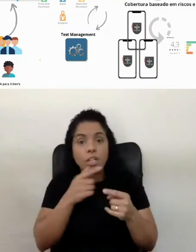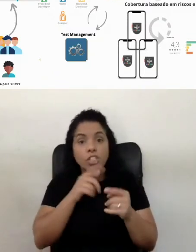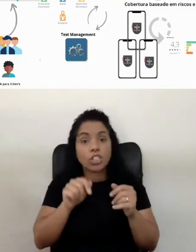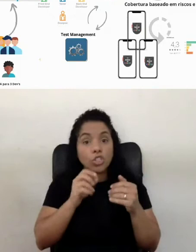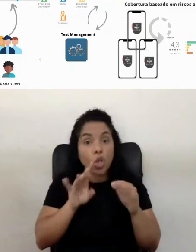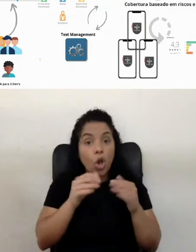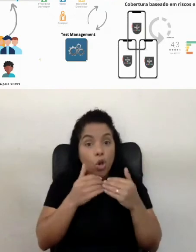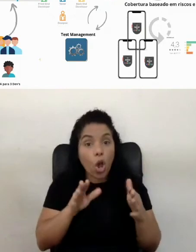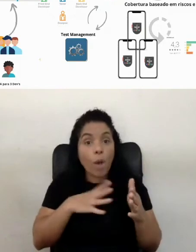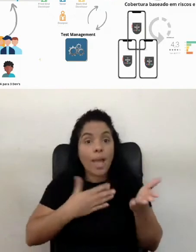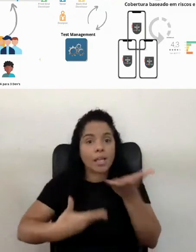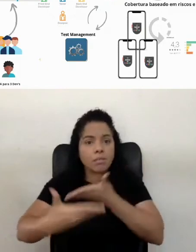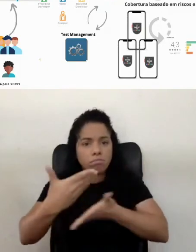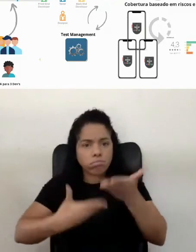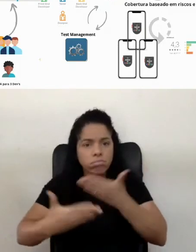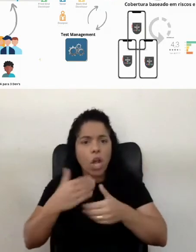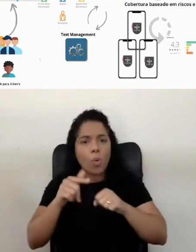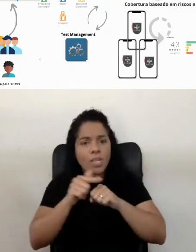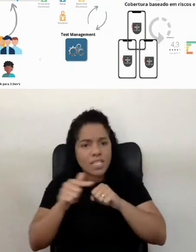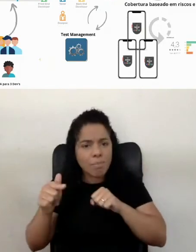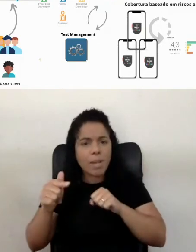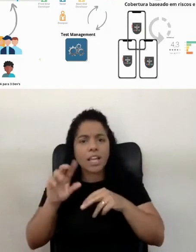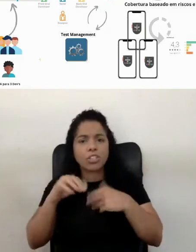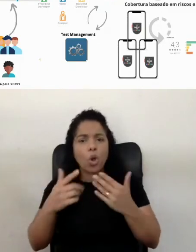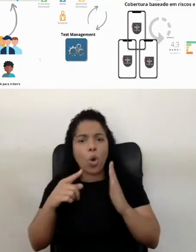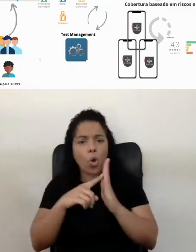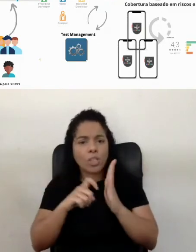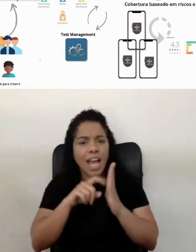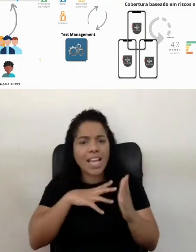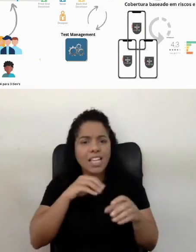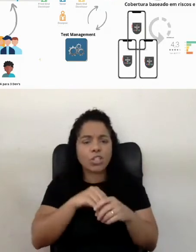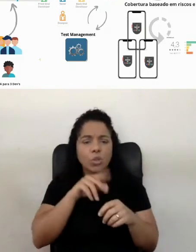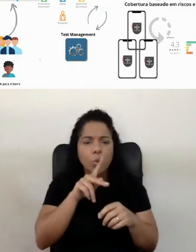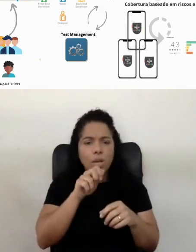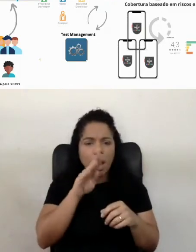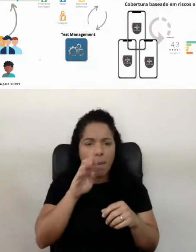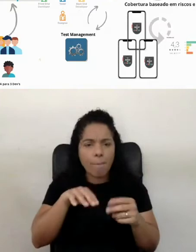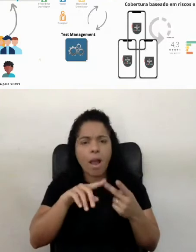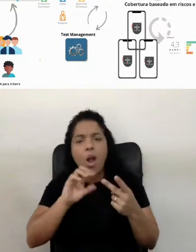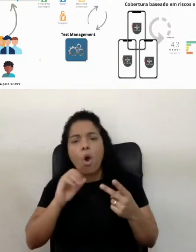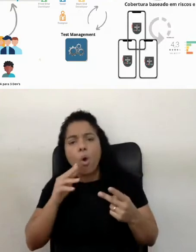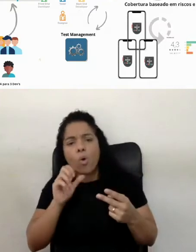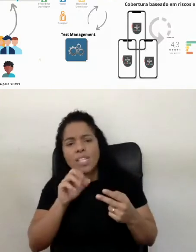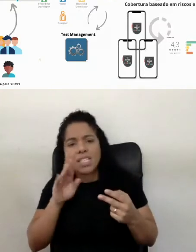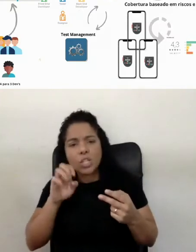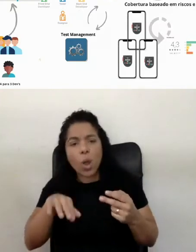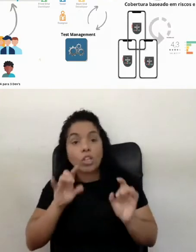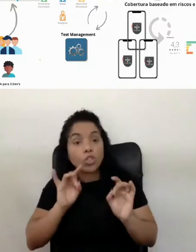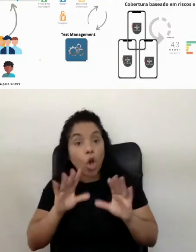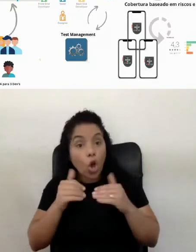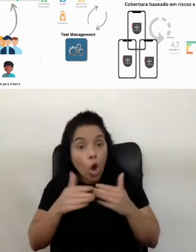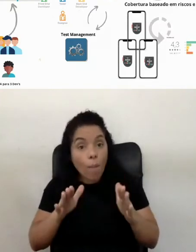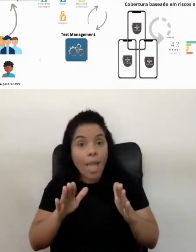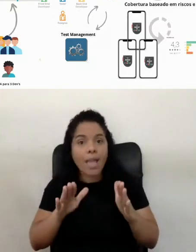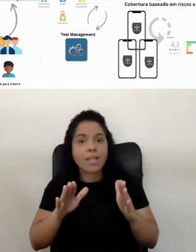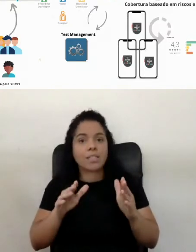começa uma interação, seja ela uma sprint, eu vou rodar isso no Kanban, ou no Scrum, enfim, que seja, mas eu só começo uma interação,